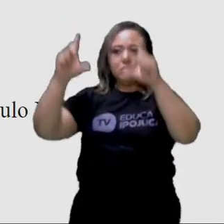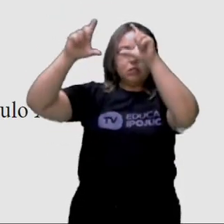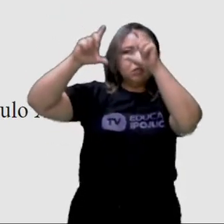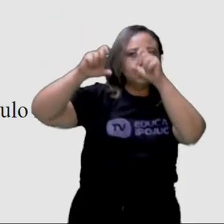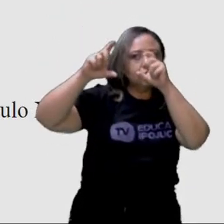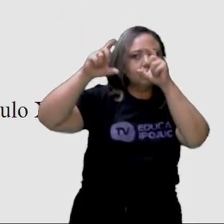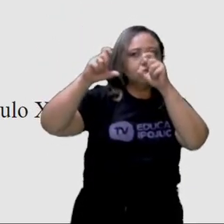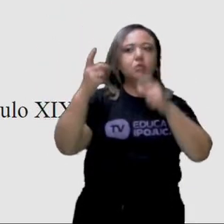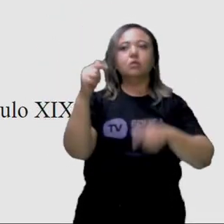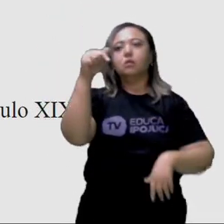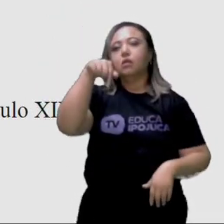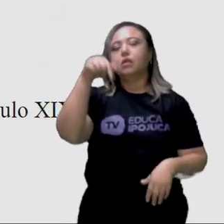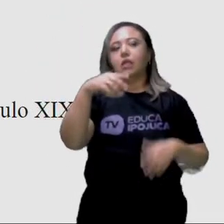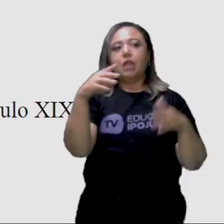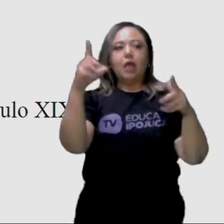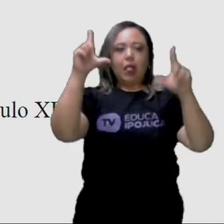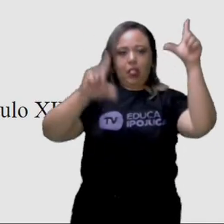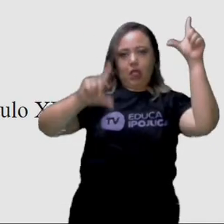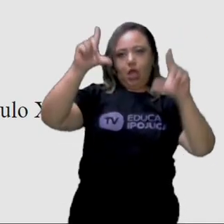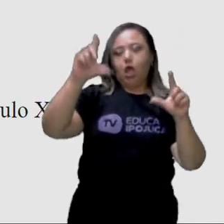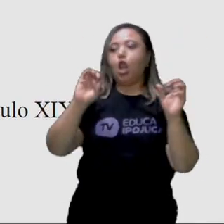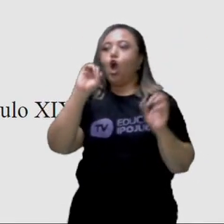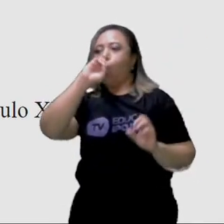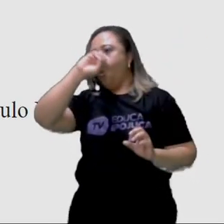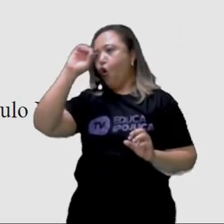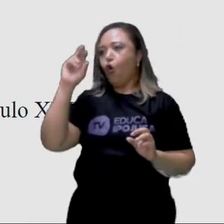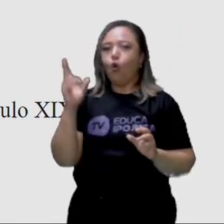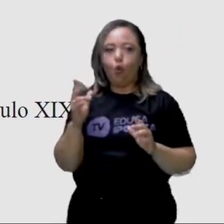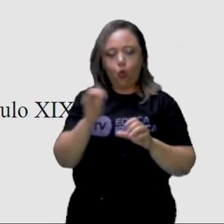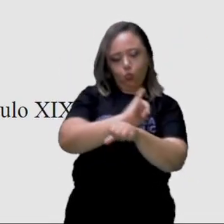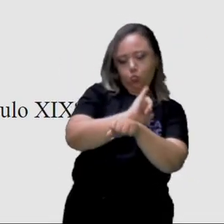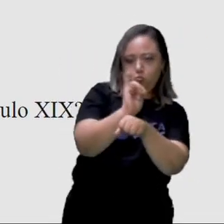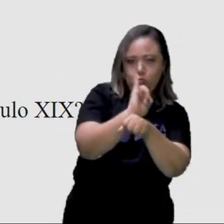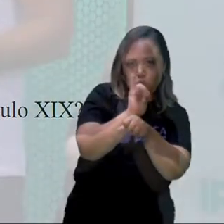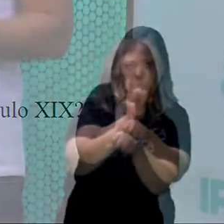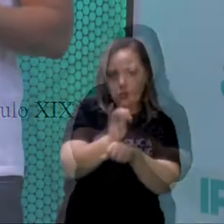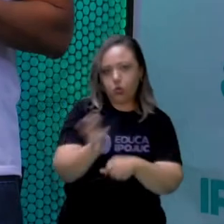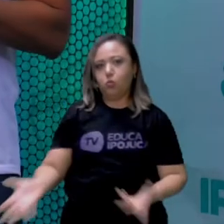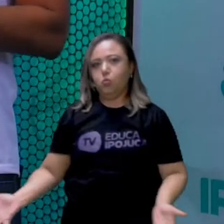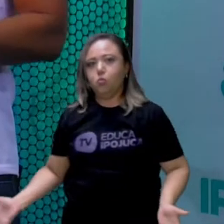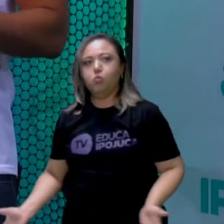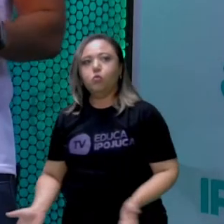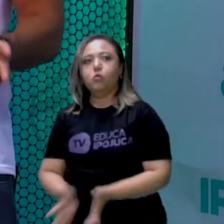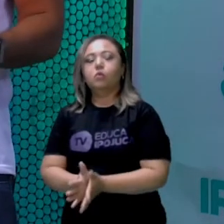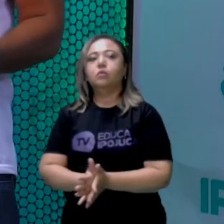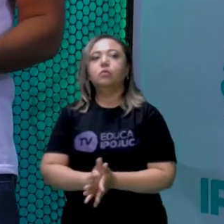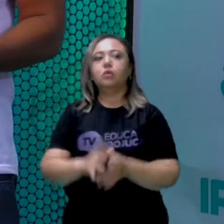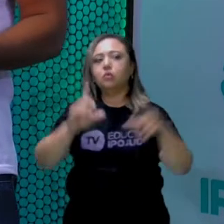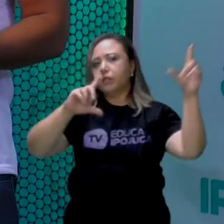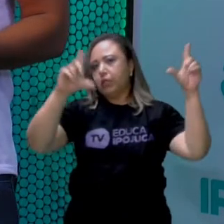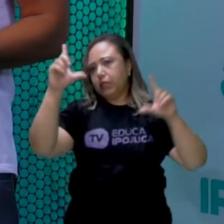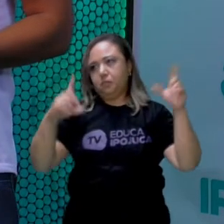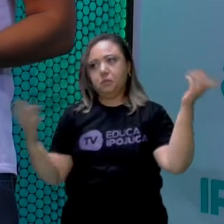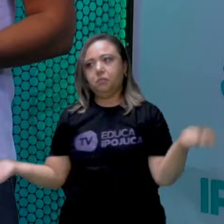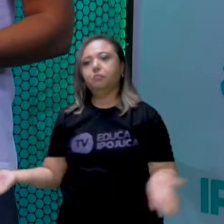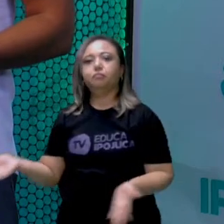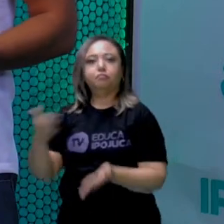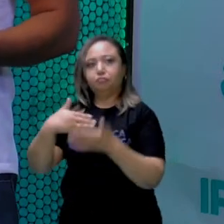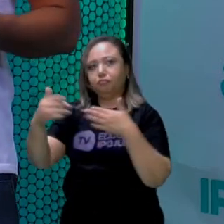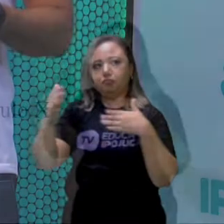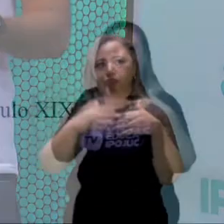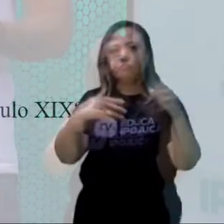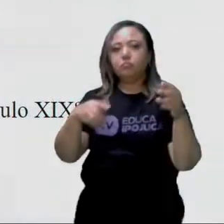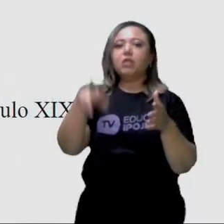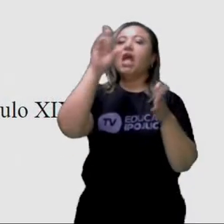tela, se vocês tiverem assistindo esse vídeo pelo YouTube, tirem uma foto, caso você esteja assistindo pela televisão, tá